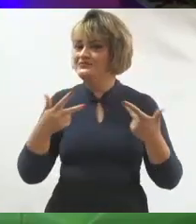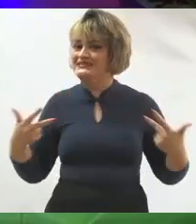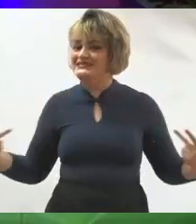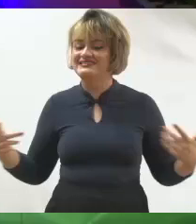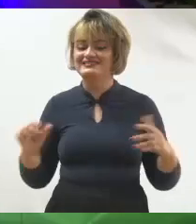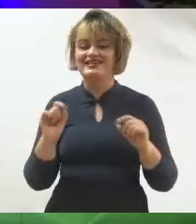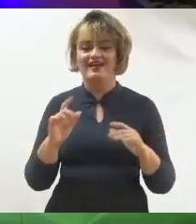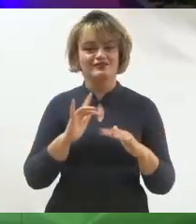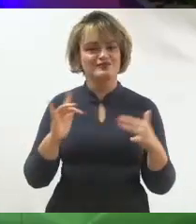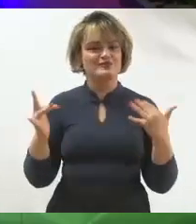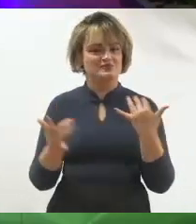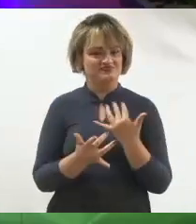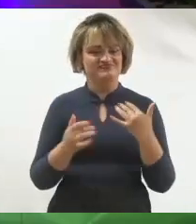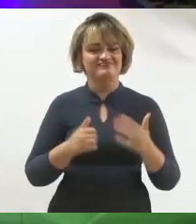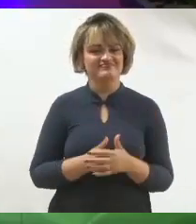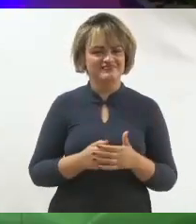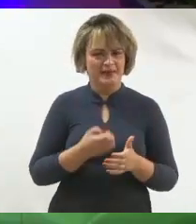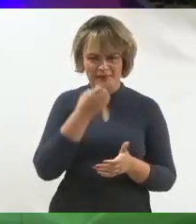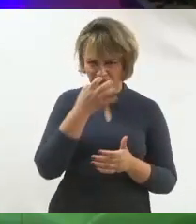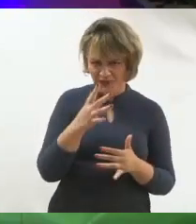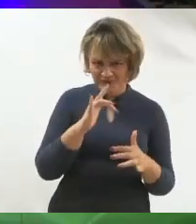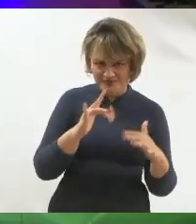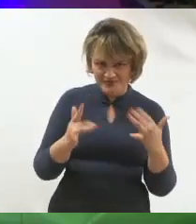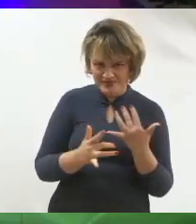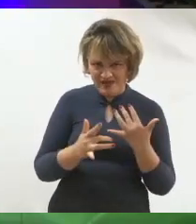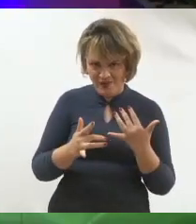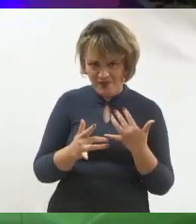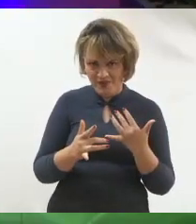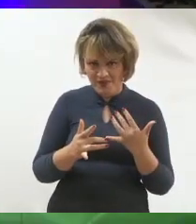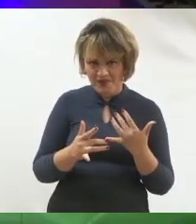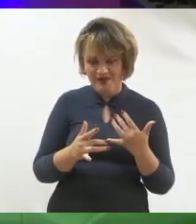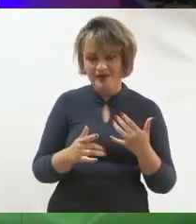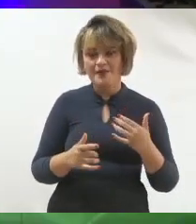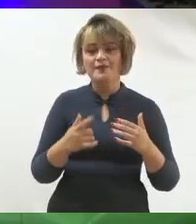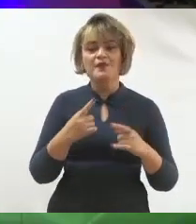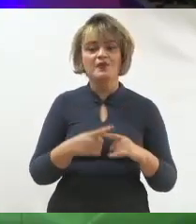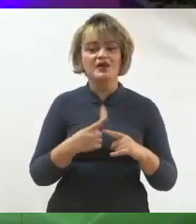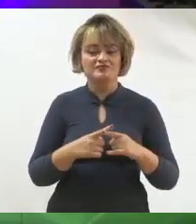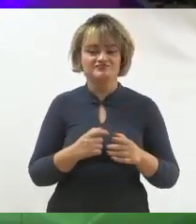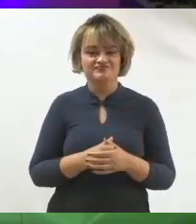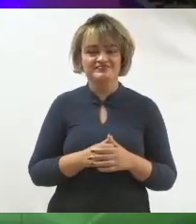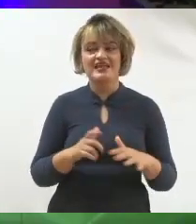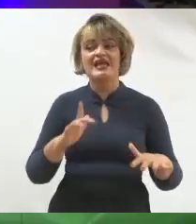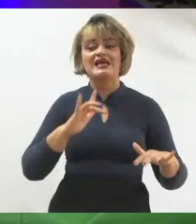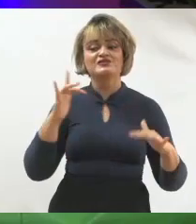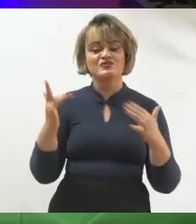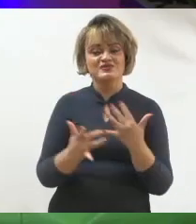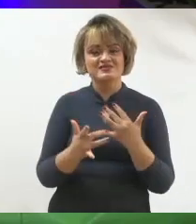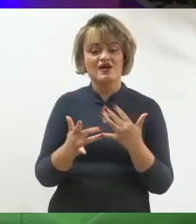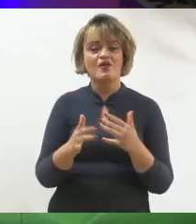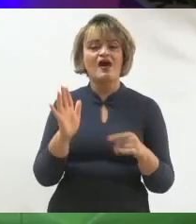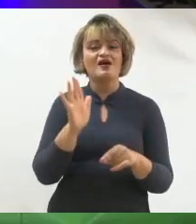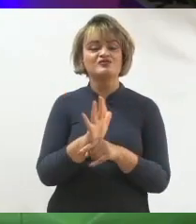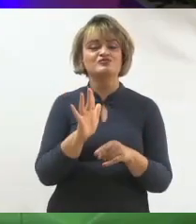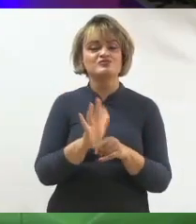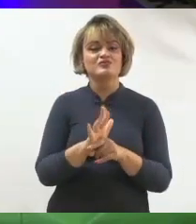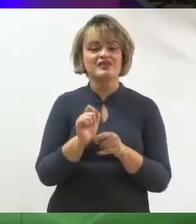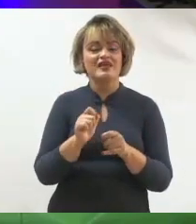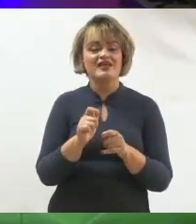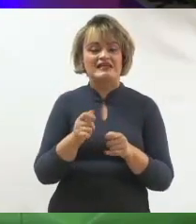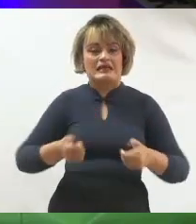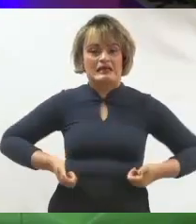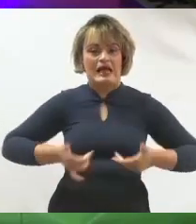rede social. E sabe por que é bom pra todo mundo aqui que vai fazer campanha? Porque rede social diminui muito o gasto de